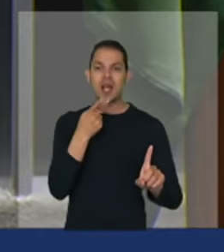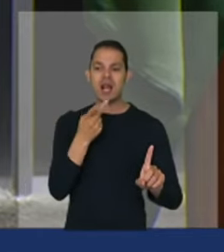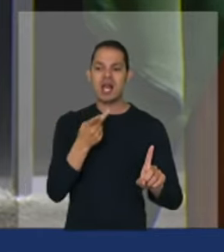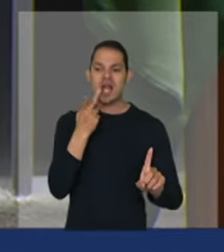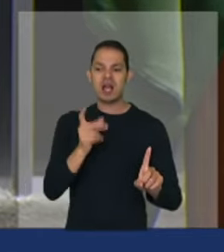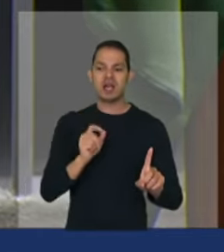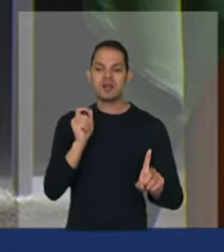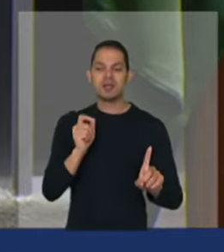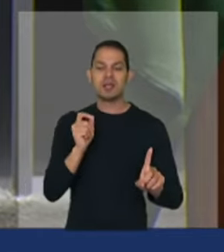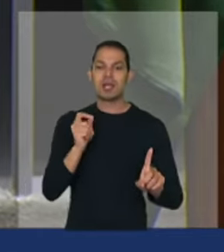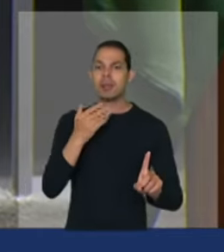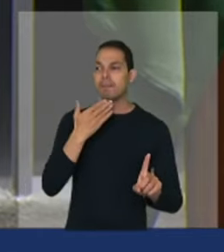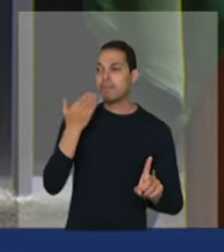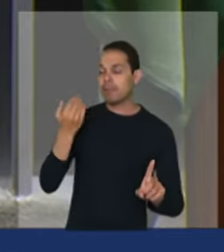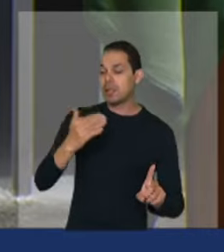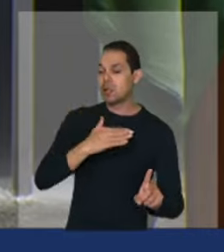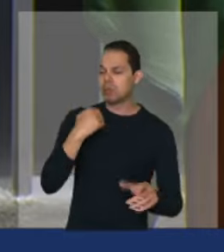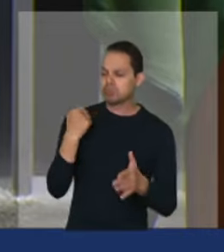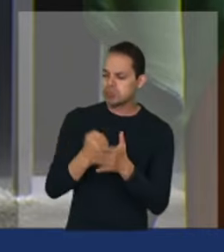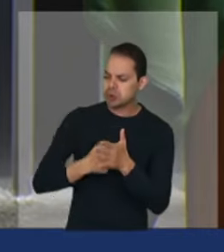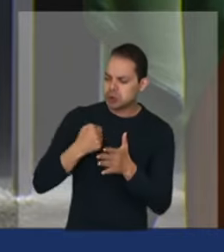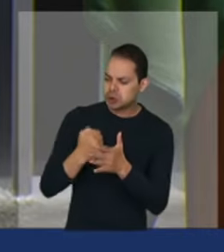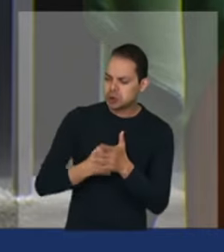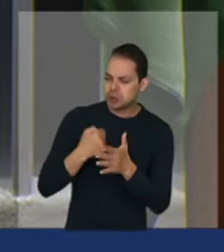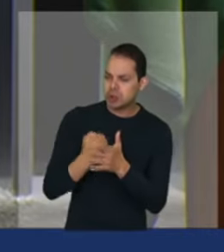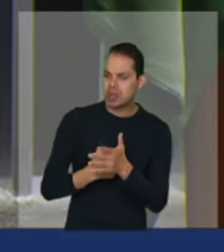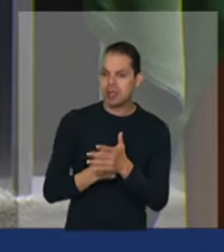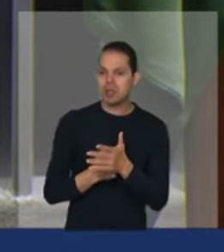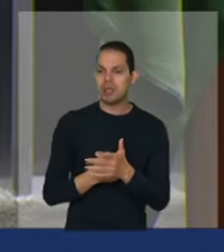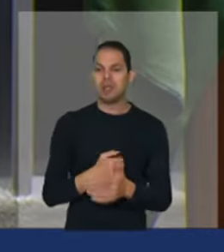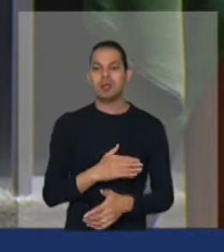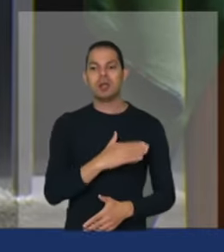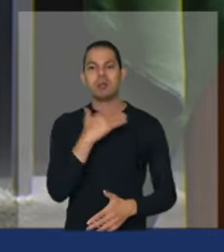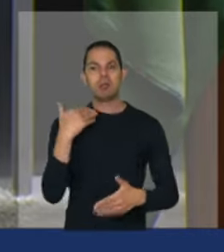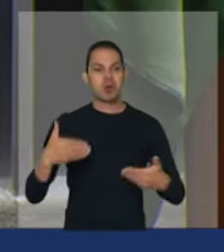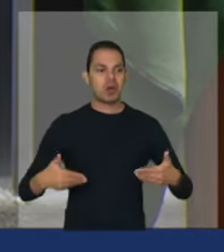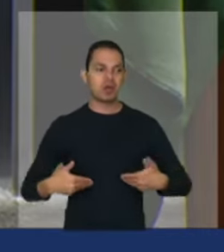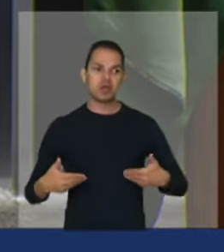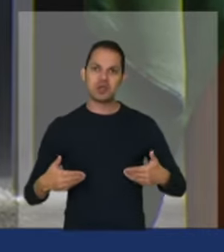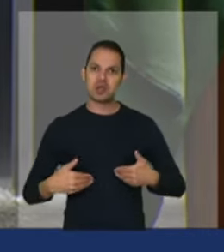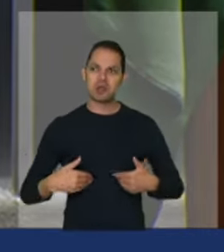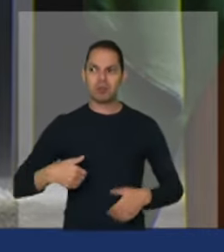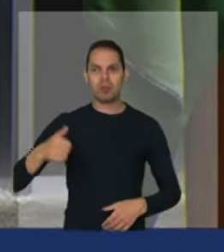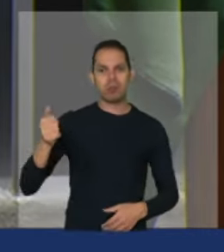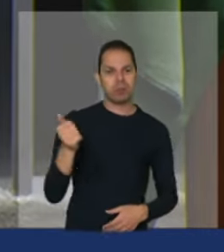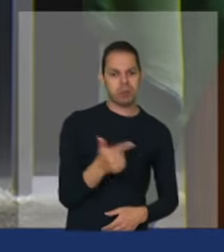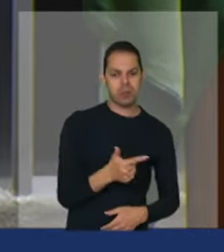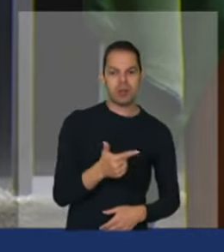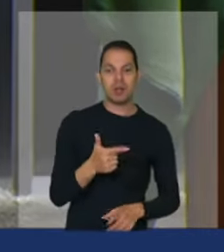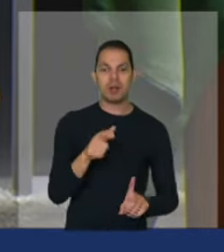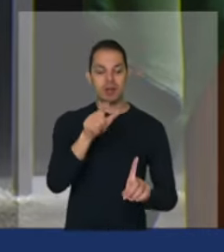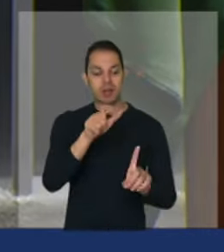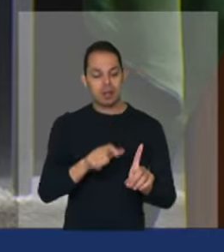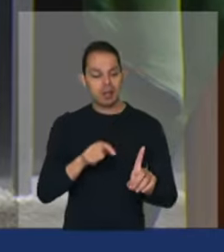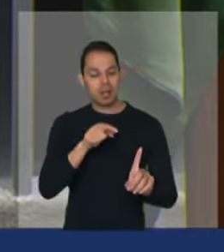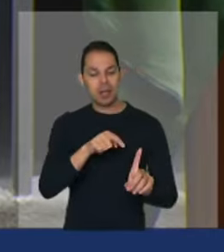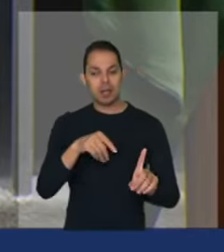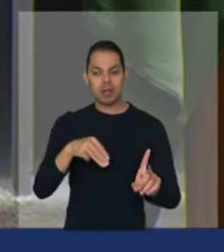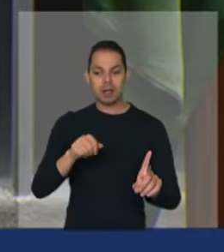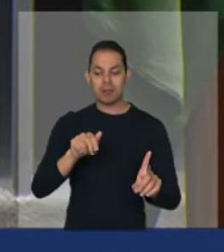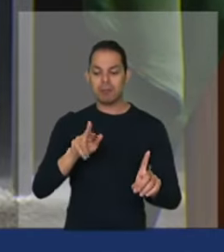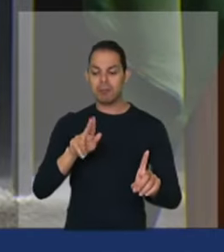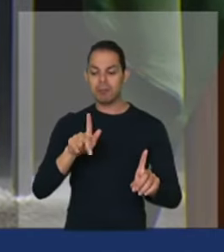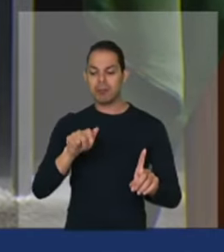melhor morrer na luta do que morrer de fome Margarida Alves que está nas nossas